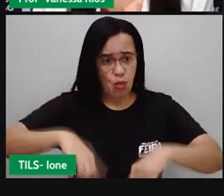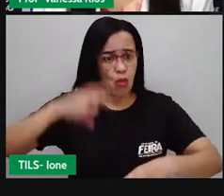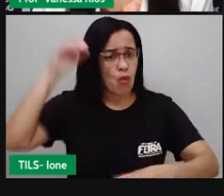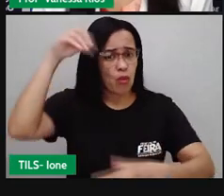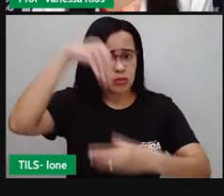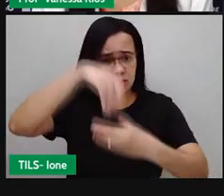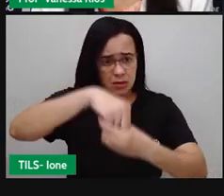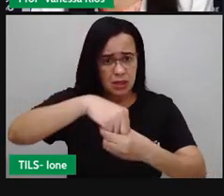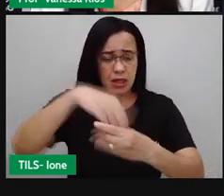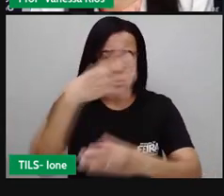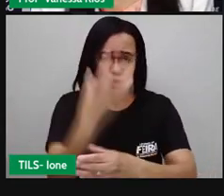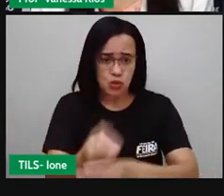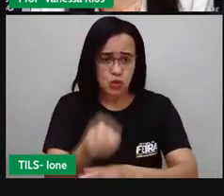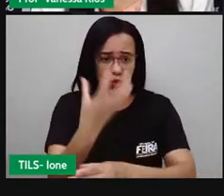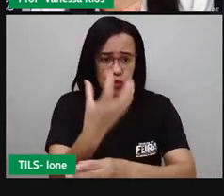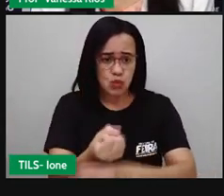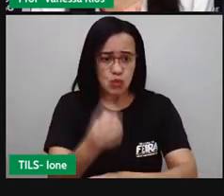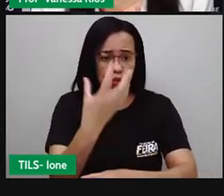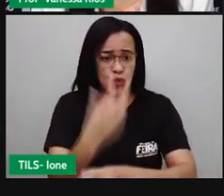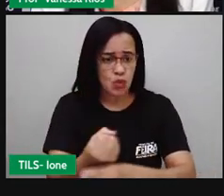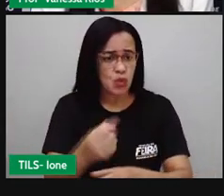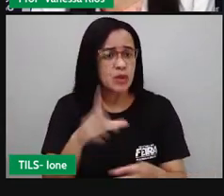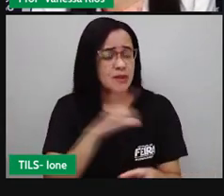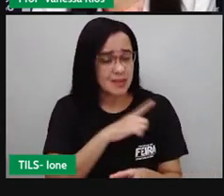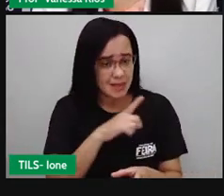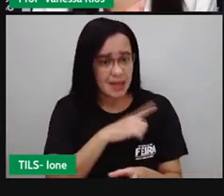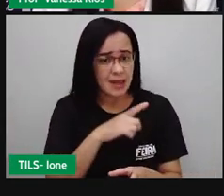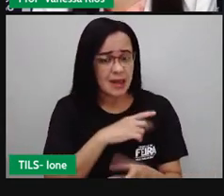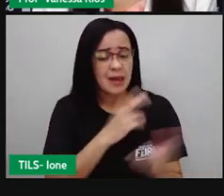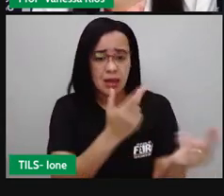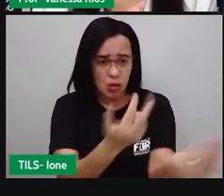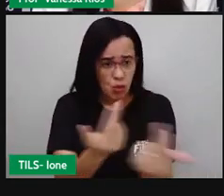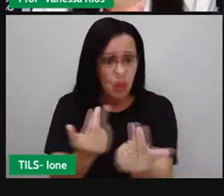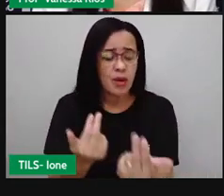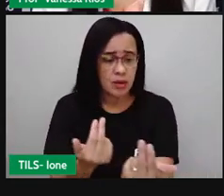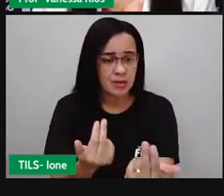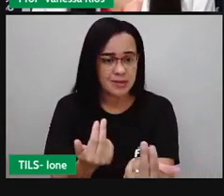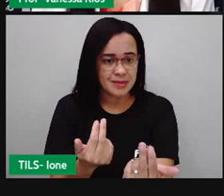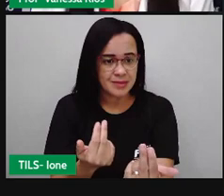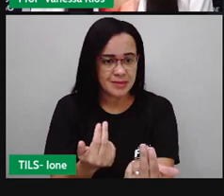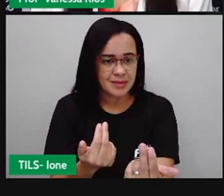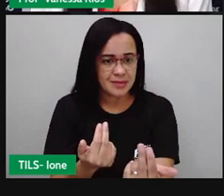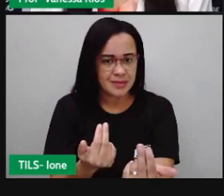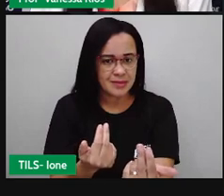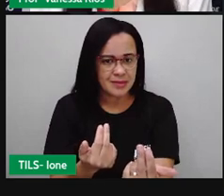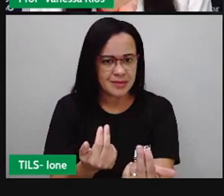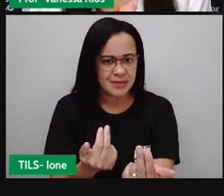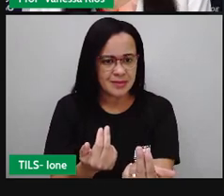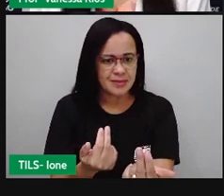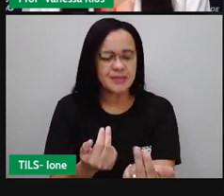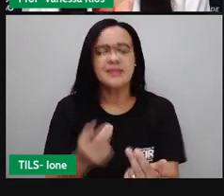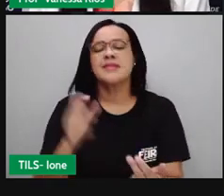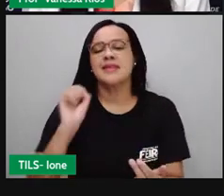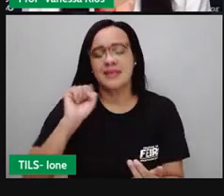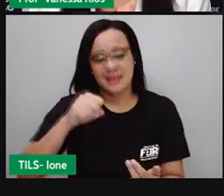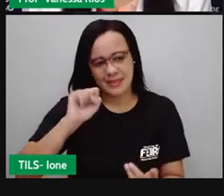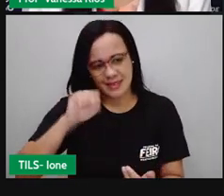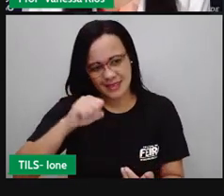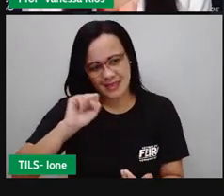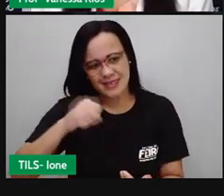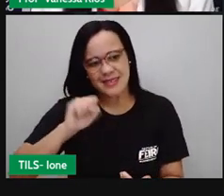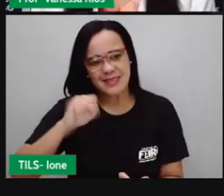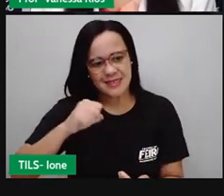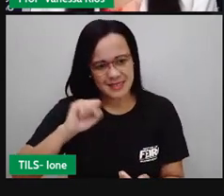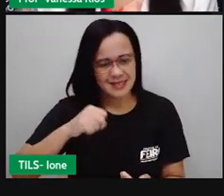Pois é. Será que acontece alguma filtração em nosso corpo? Sim, acontece sim.